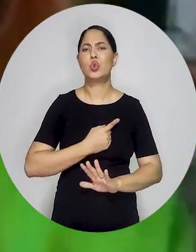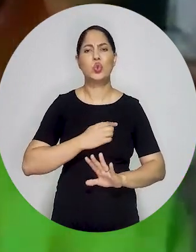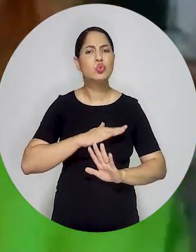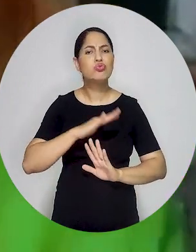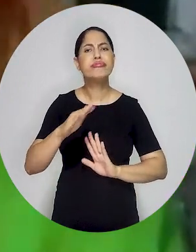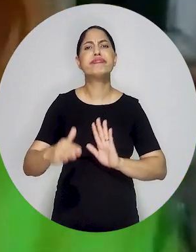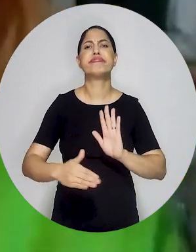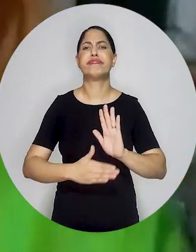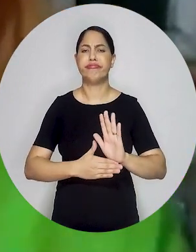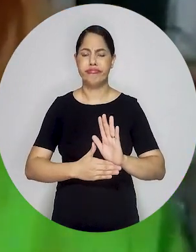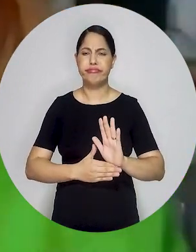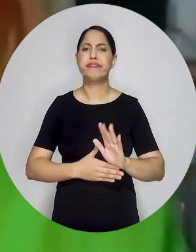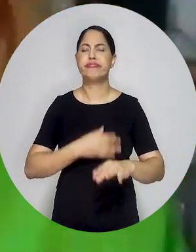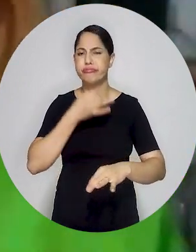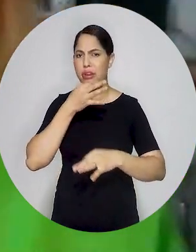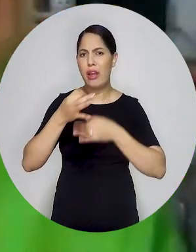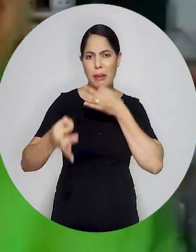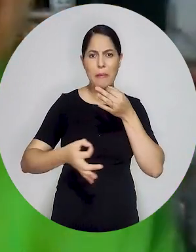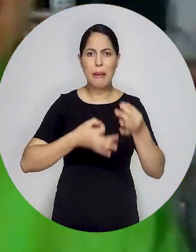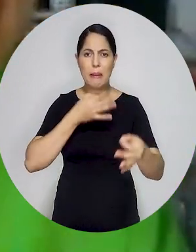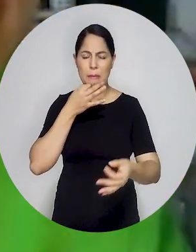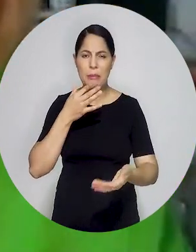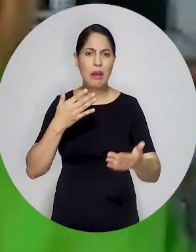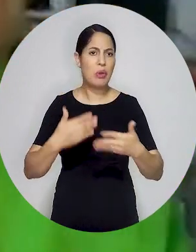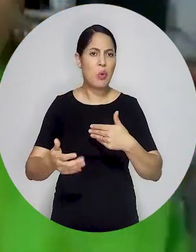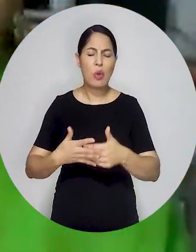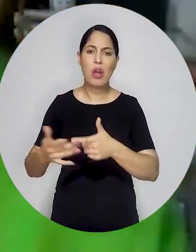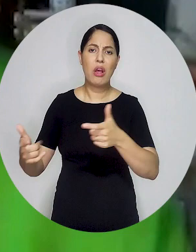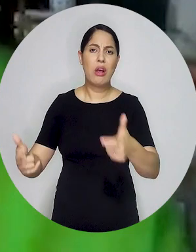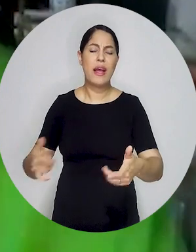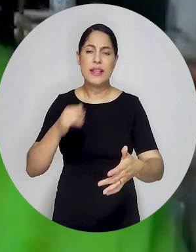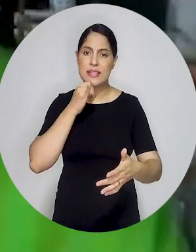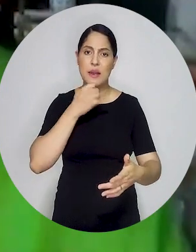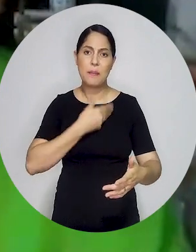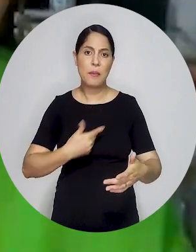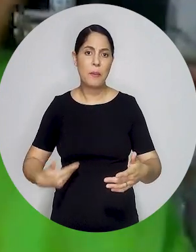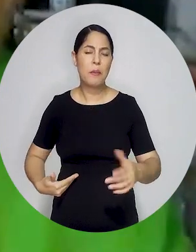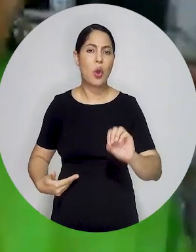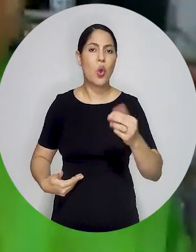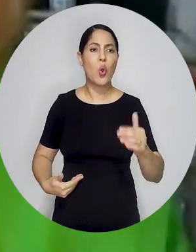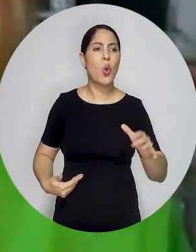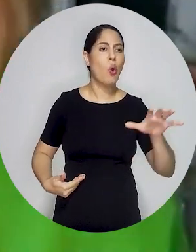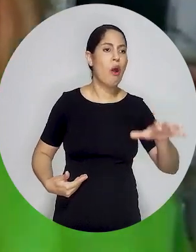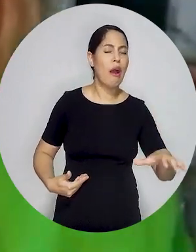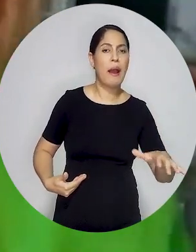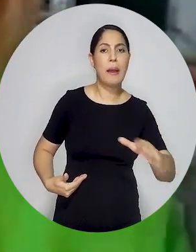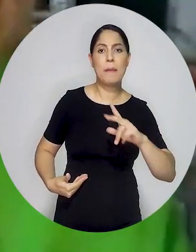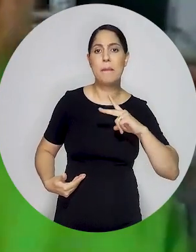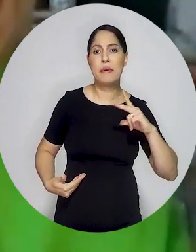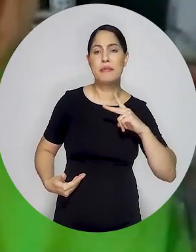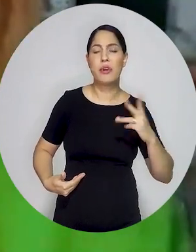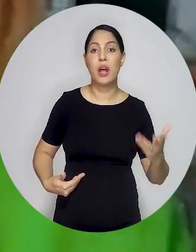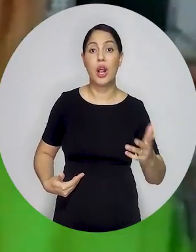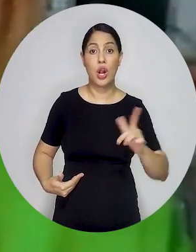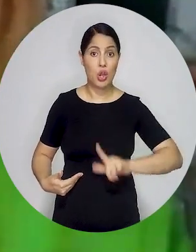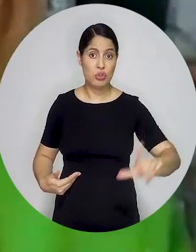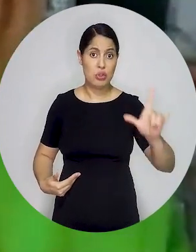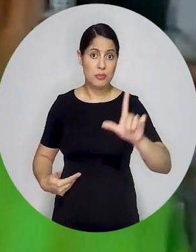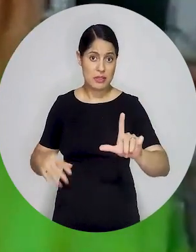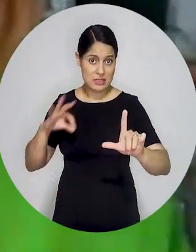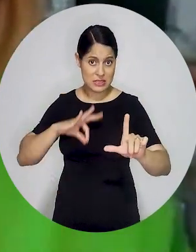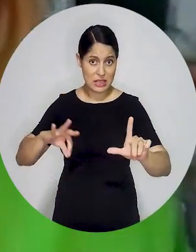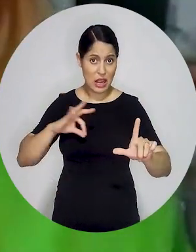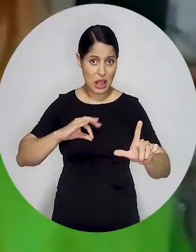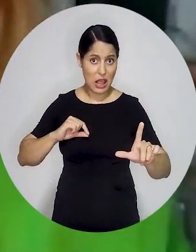Então, isso todas as pessoas têm comentado, seja uma instituição pública, uma instituição privada, todos têm